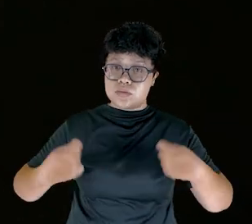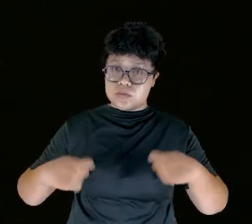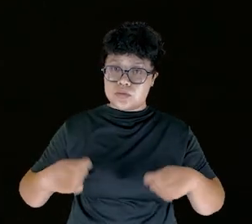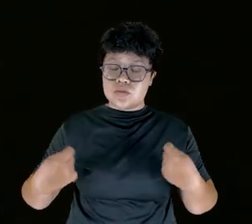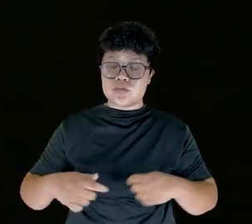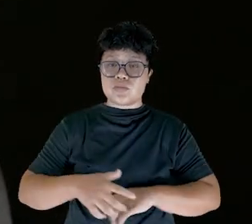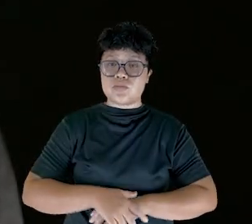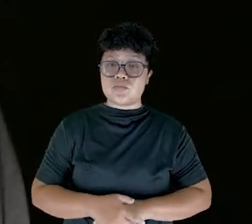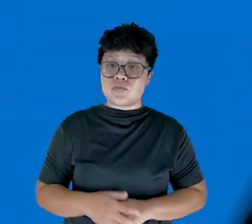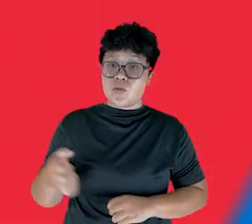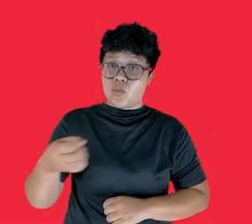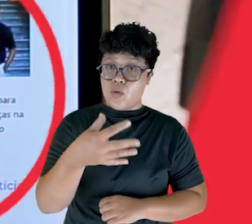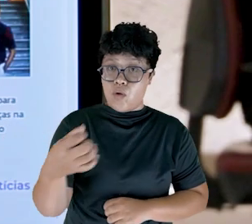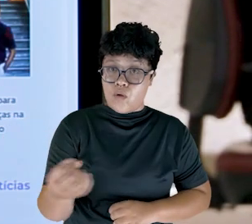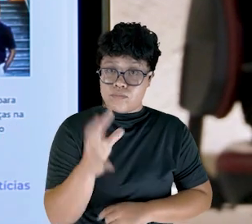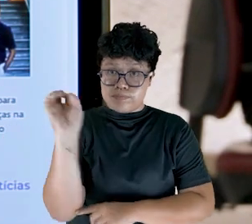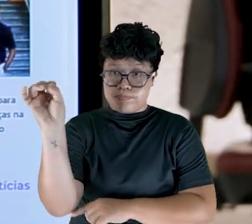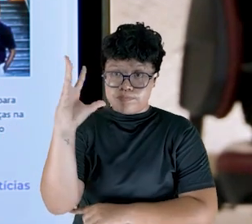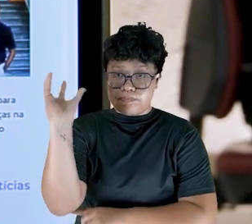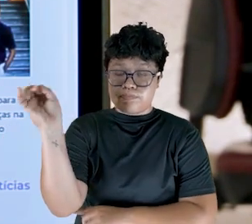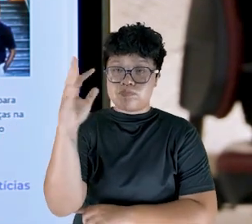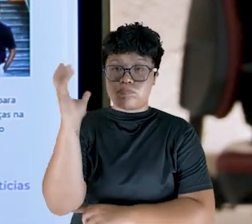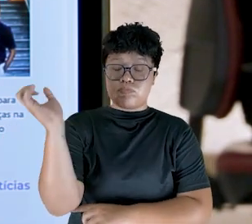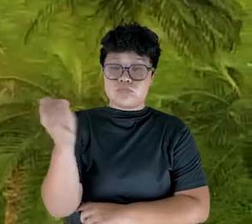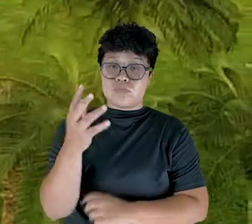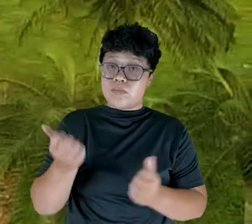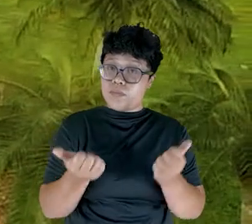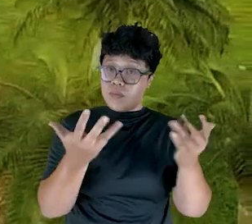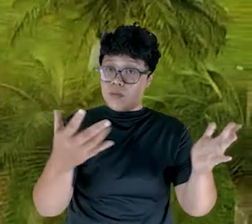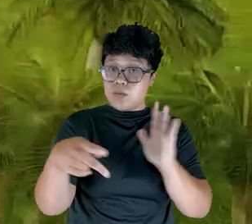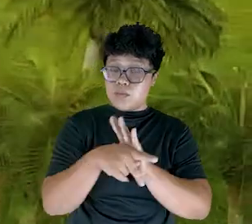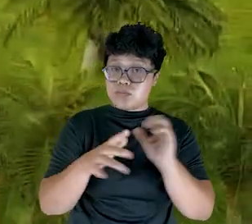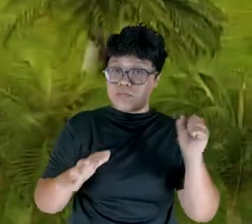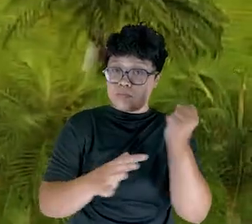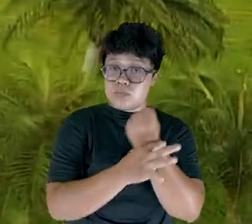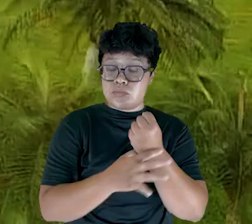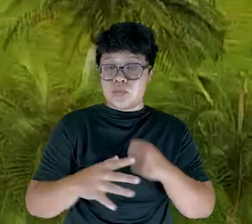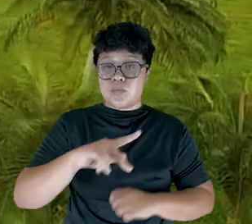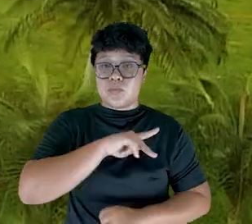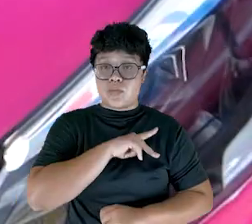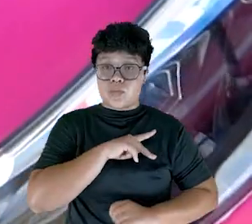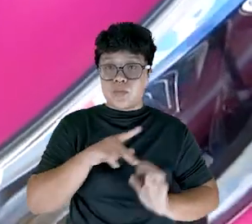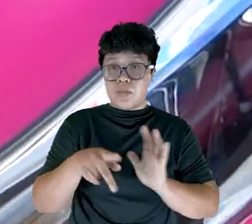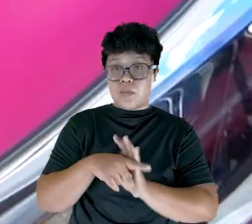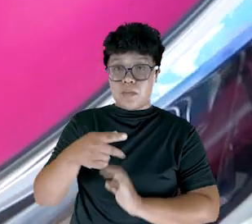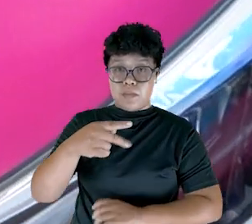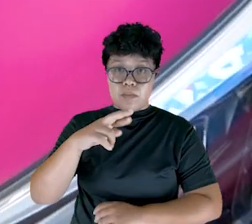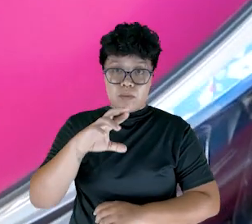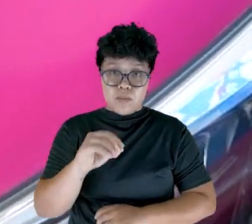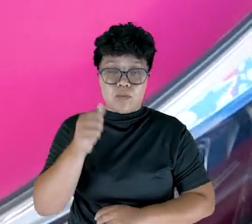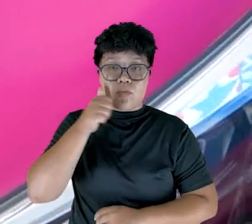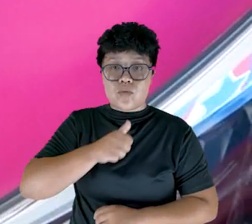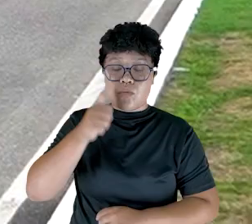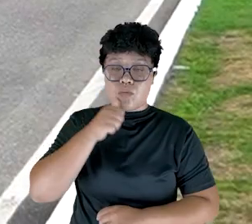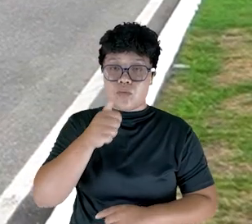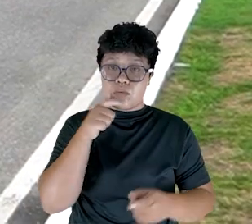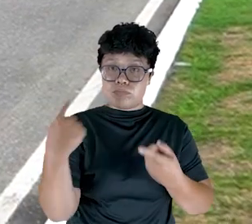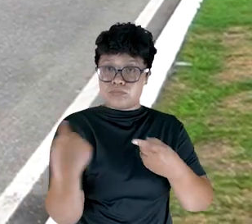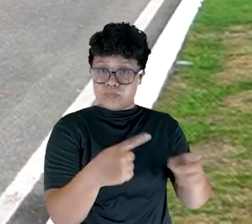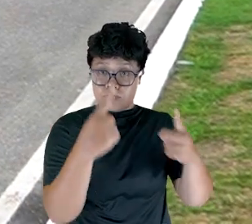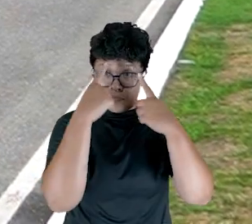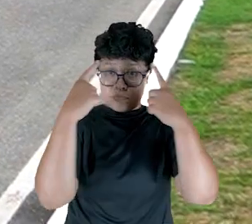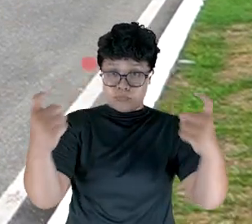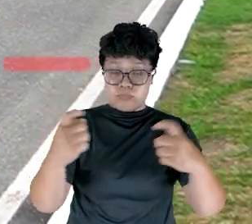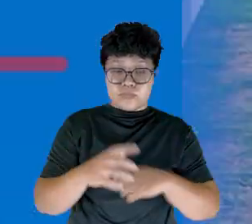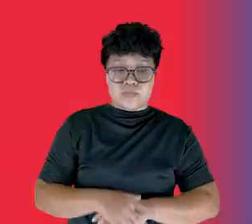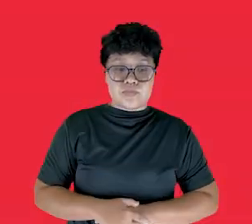daqueles que mais precisam. Novas viaturas rosas são entregues às Forças de Segurança Pública para reforçar as ações do Programa Pró-Mulher, de combate à